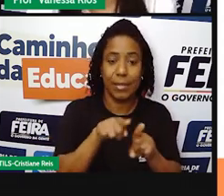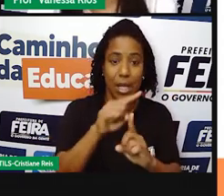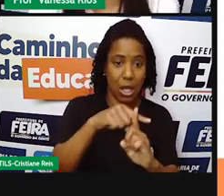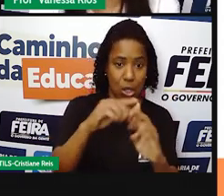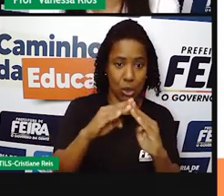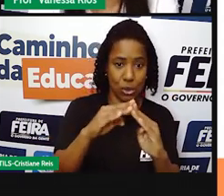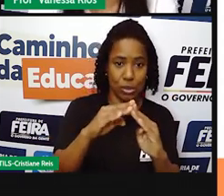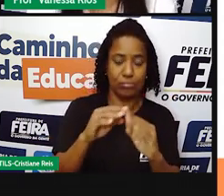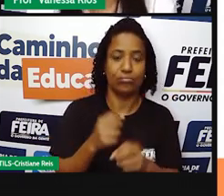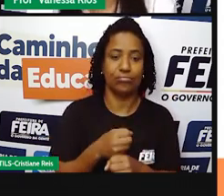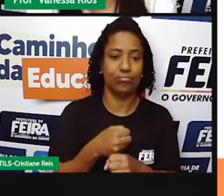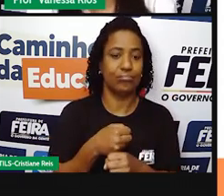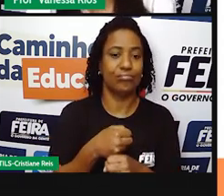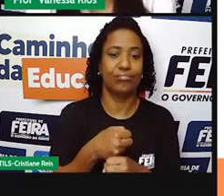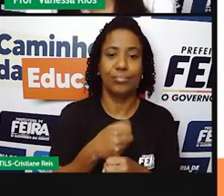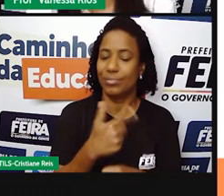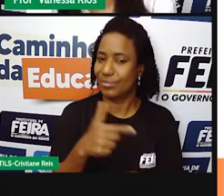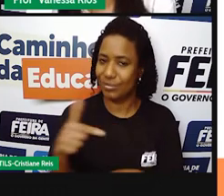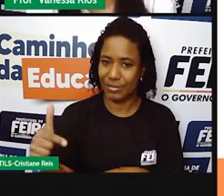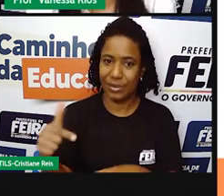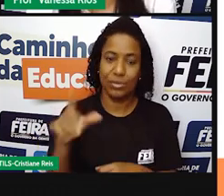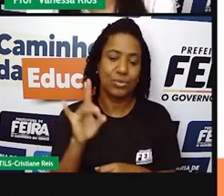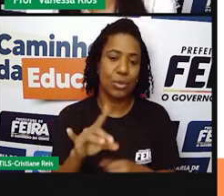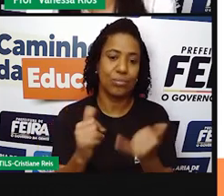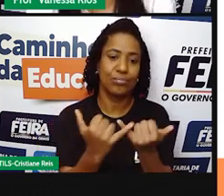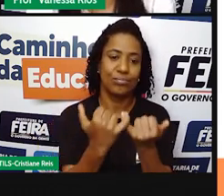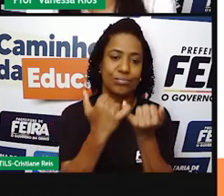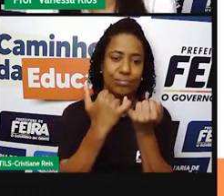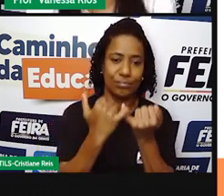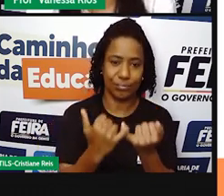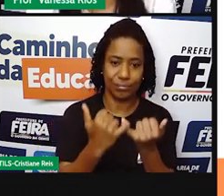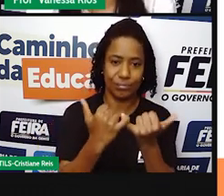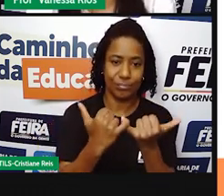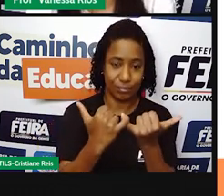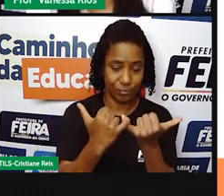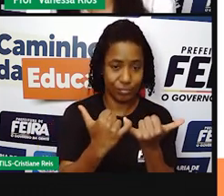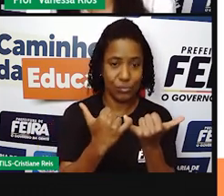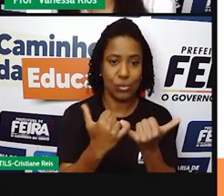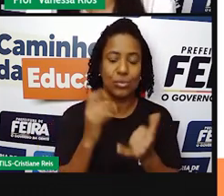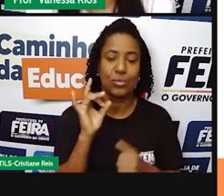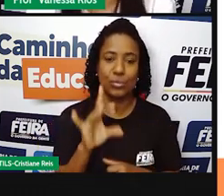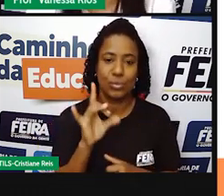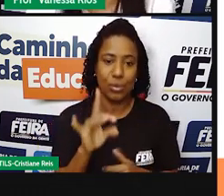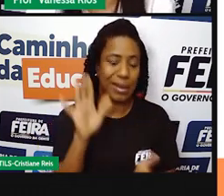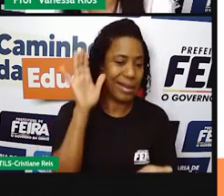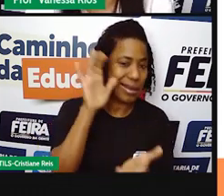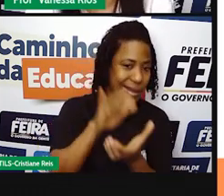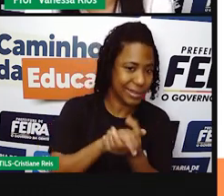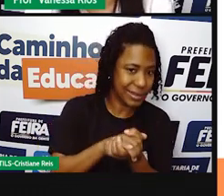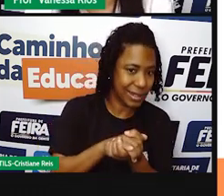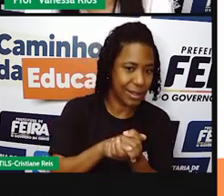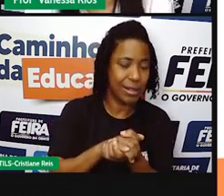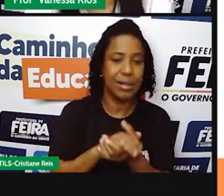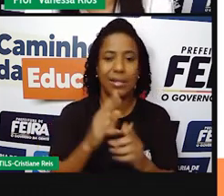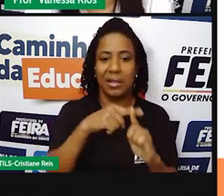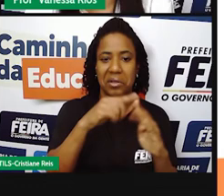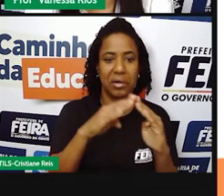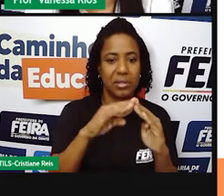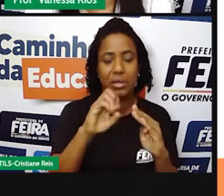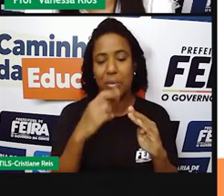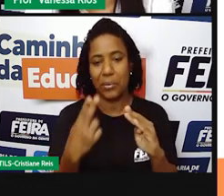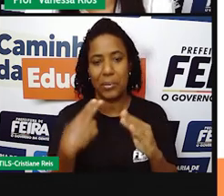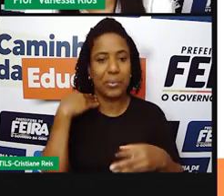convivem, né? Ou vivem juntos ali, mas não têm oficializado o casamento nem no civil, nem no religioso.